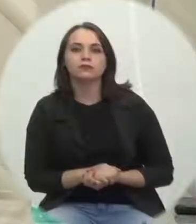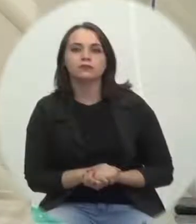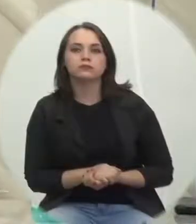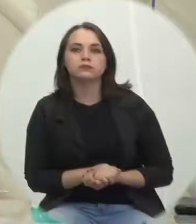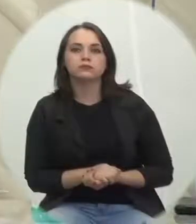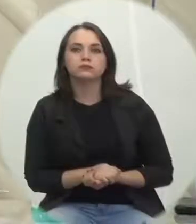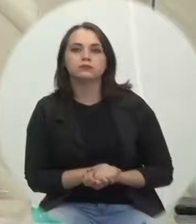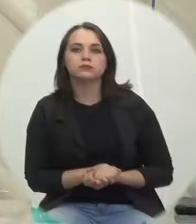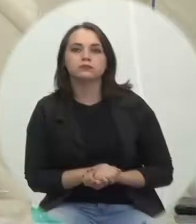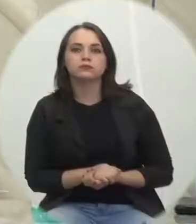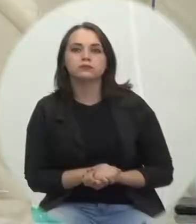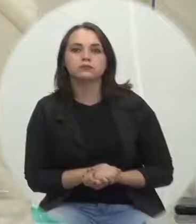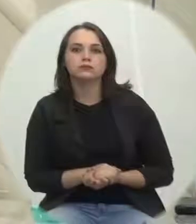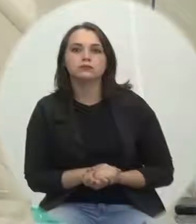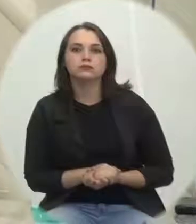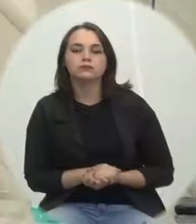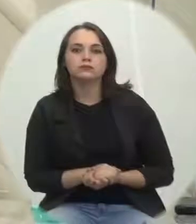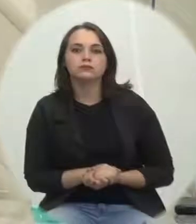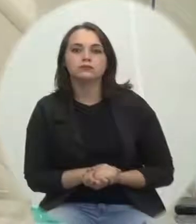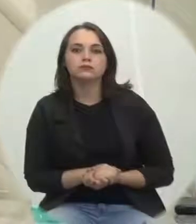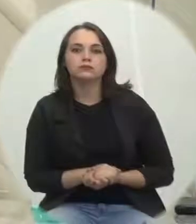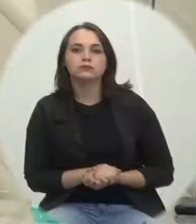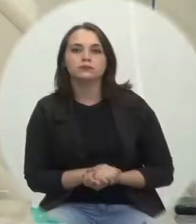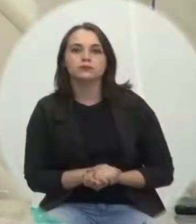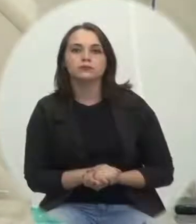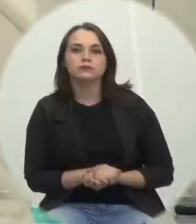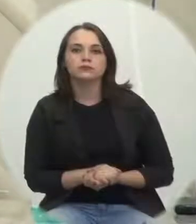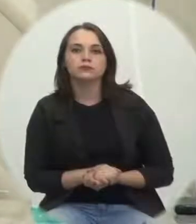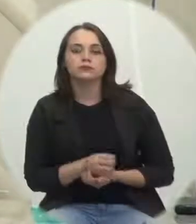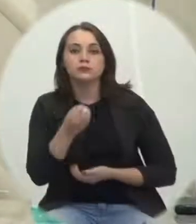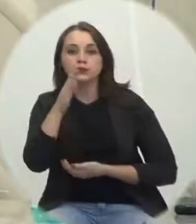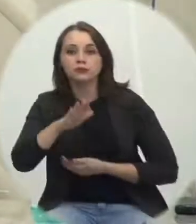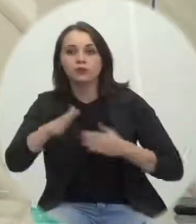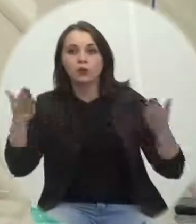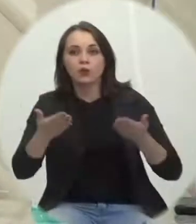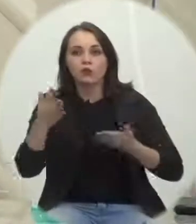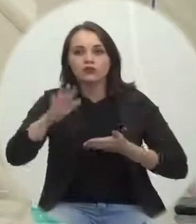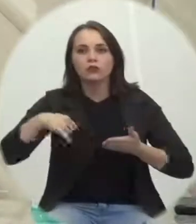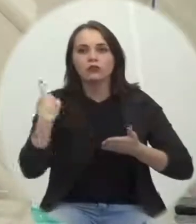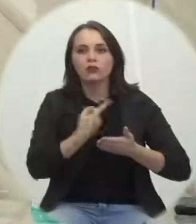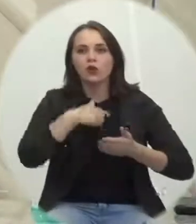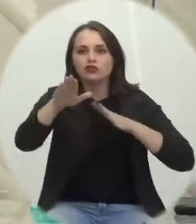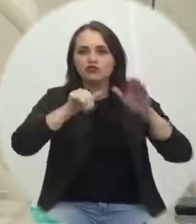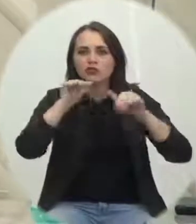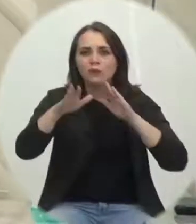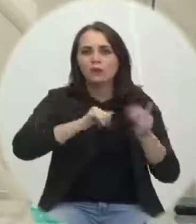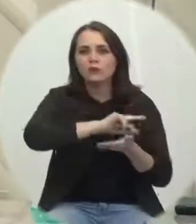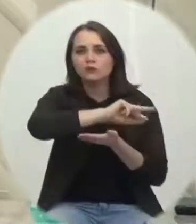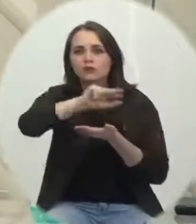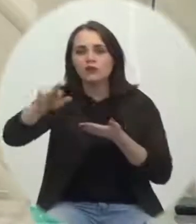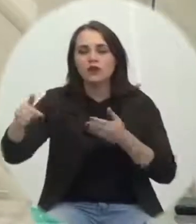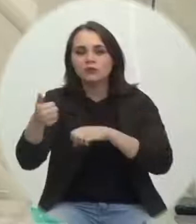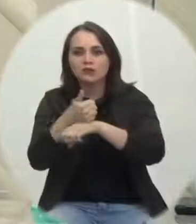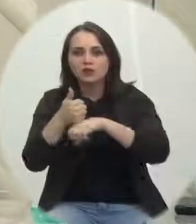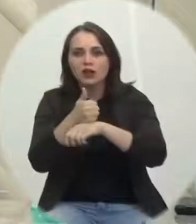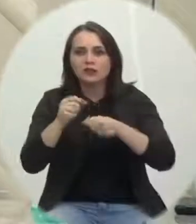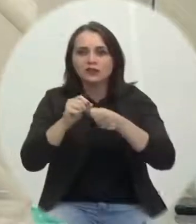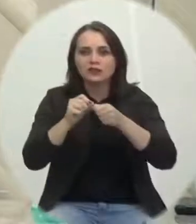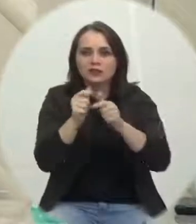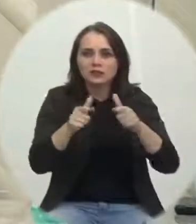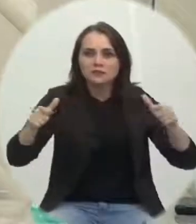aparelhagem juntamente com seus funcionários para fazer uma higienização hoje aqui em todos os gabinetes dos vereadores, aqui no plenário,